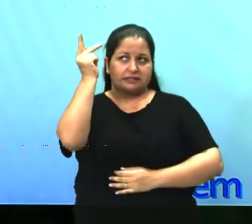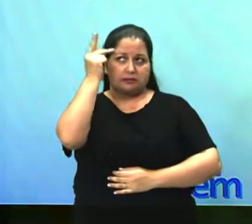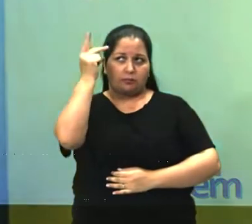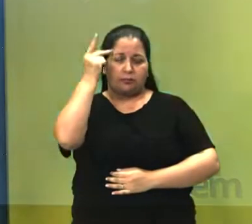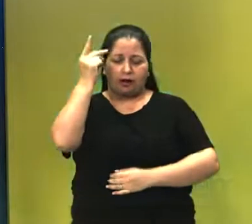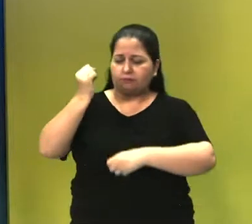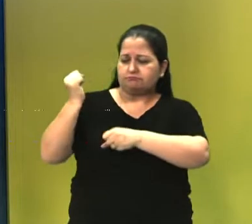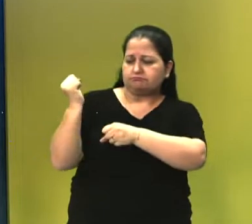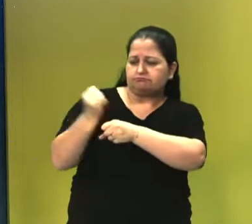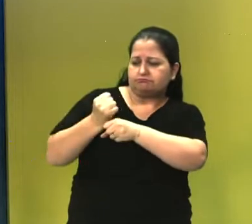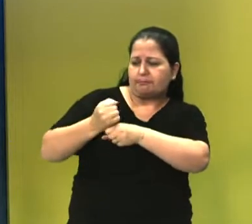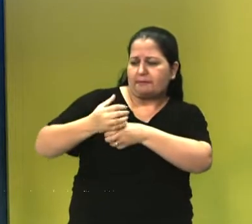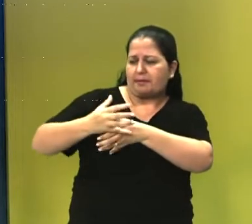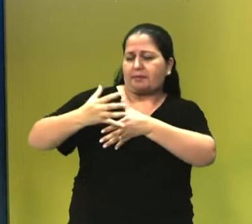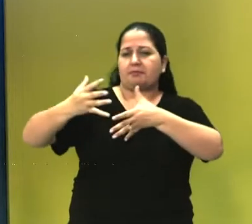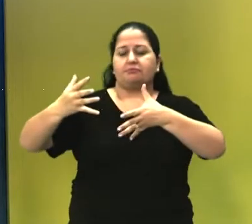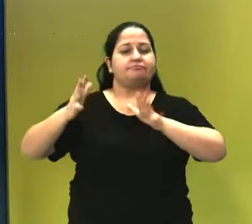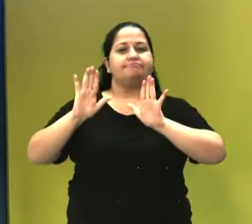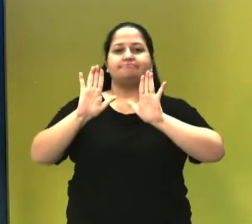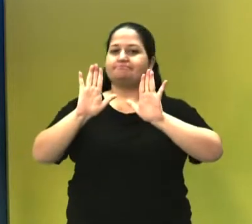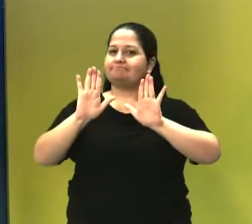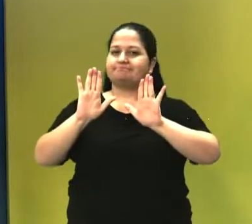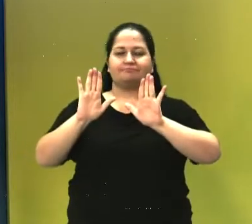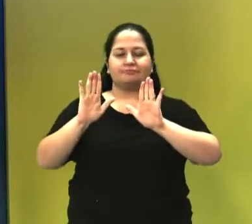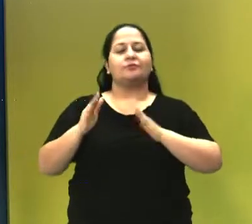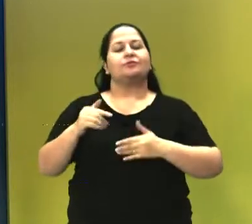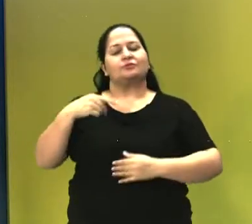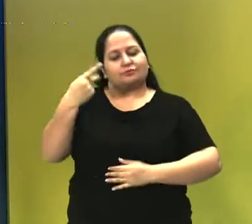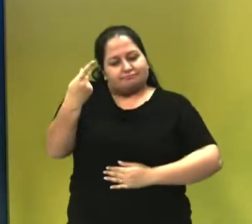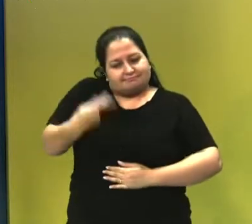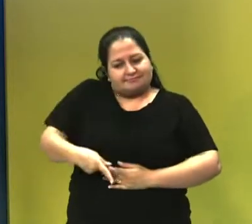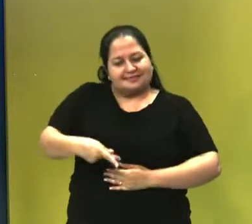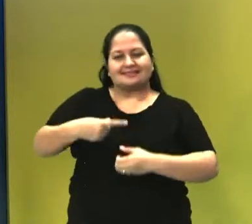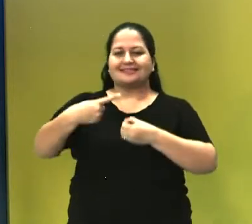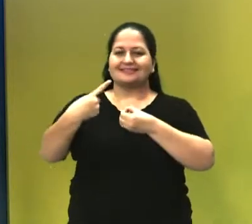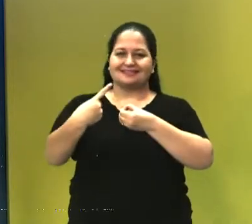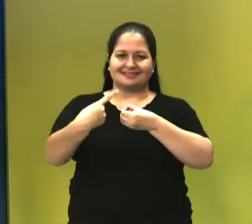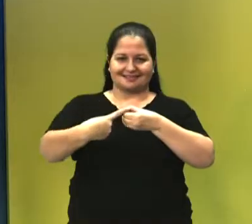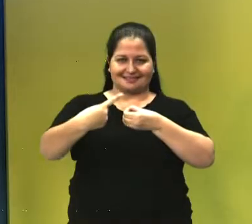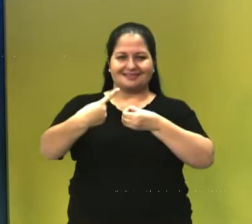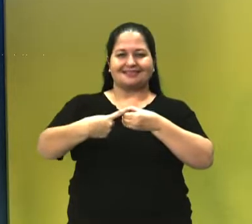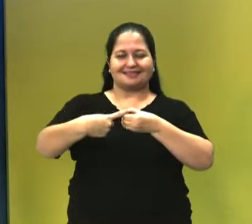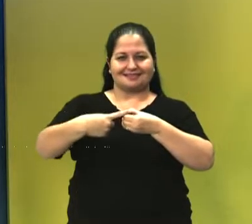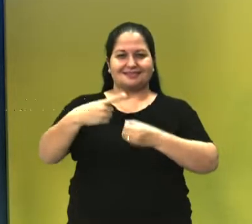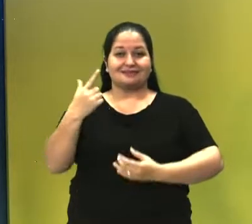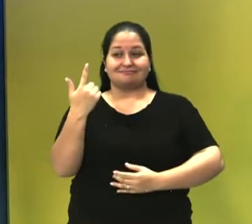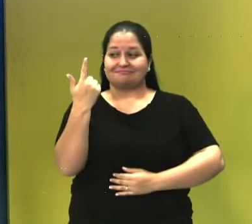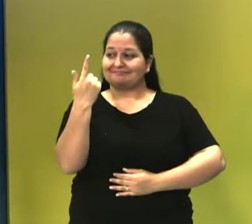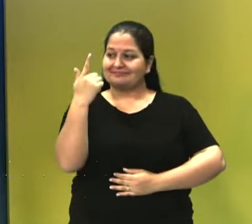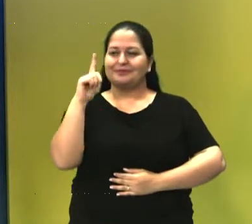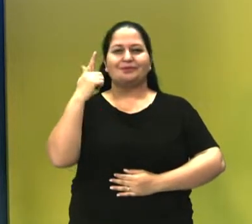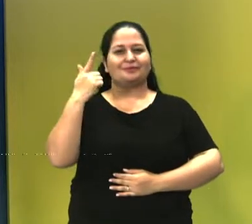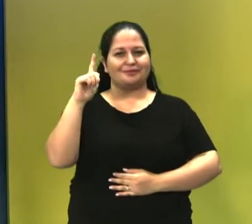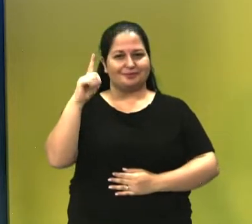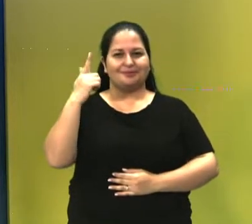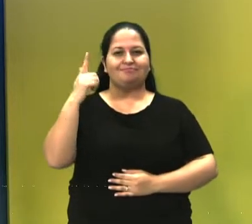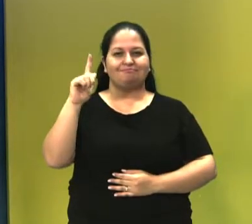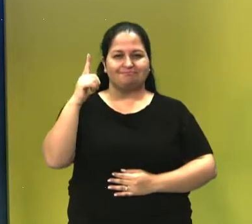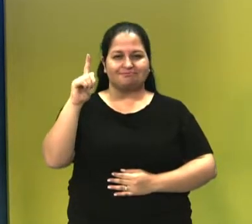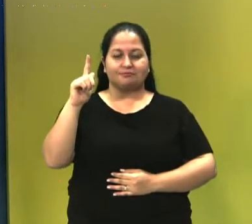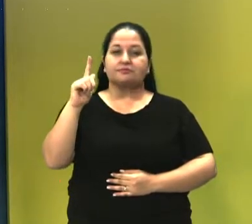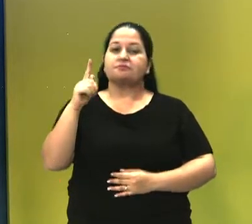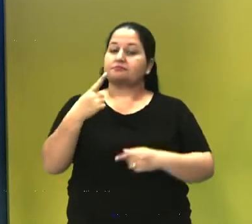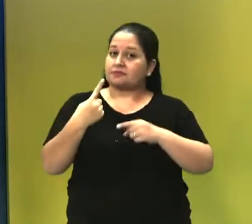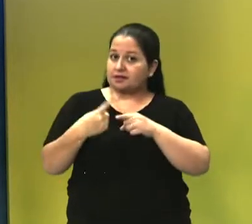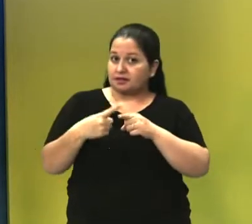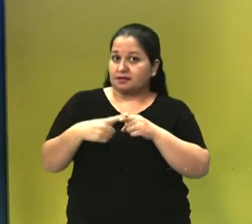Brasília em Construção. Mas estamos tratando da nossa cidade, da nossa Goiânia, mesmo porque em